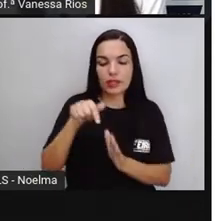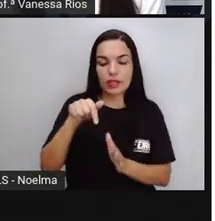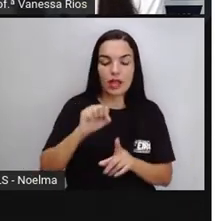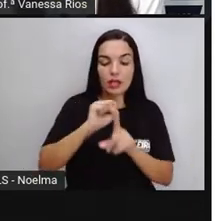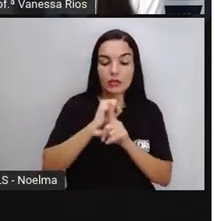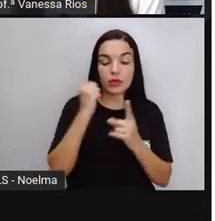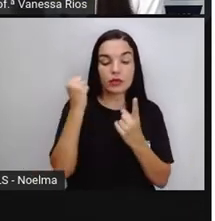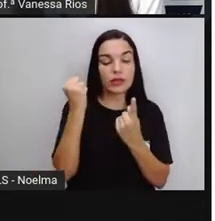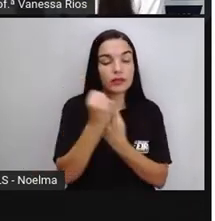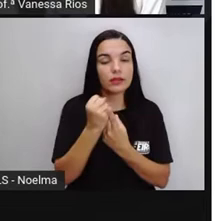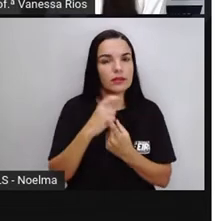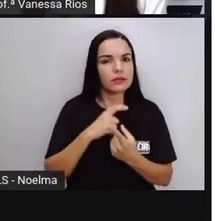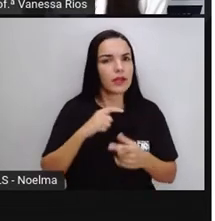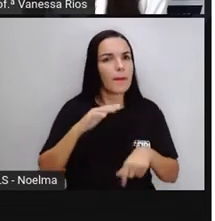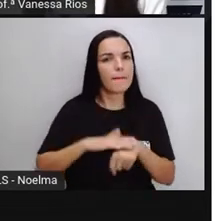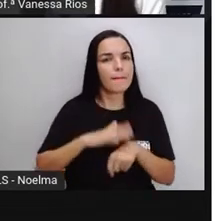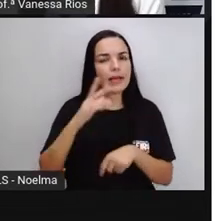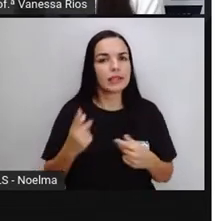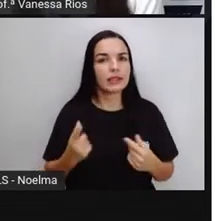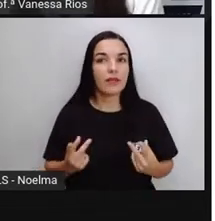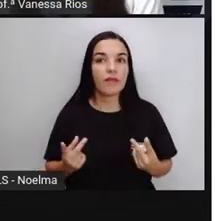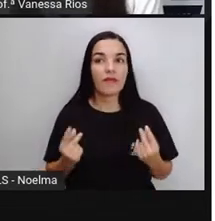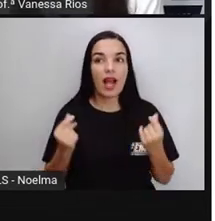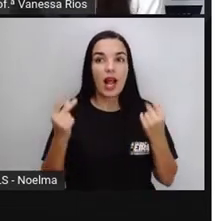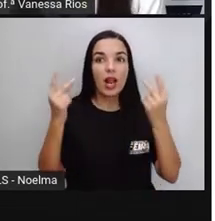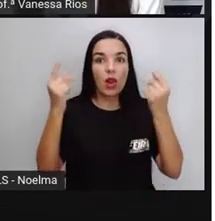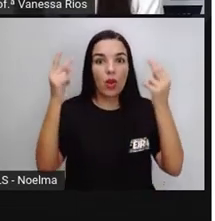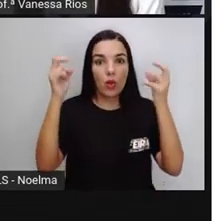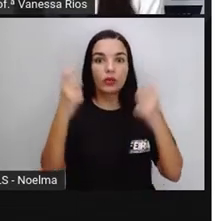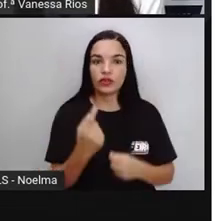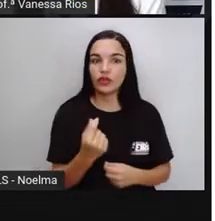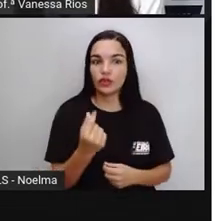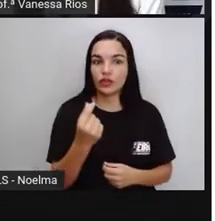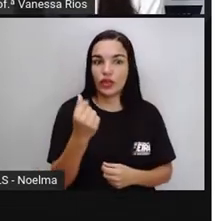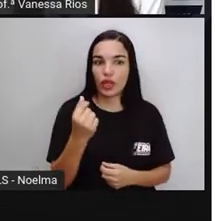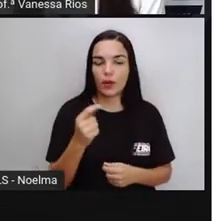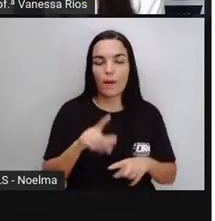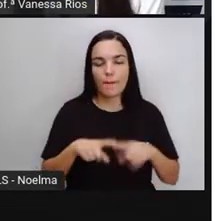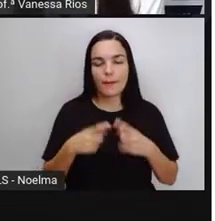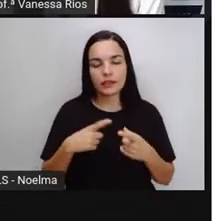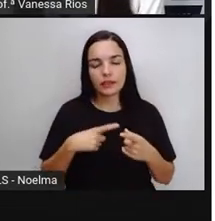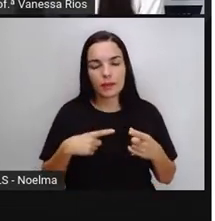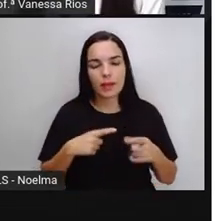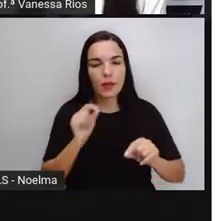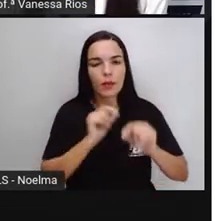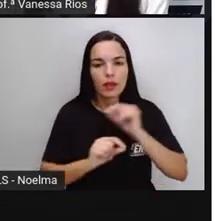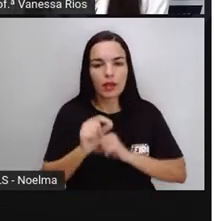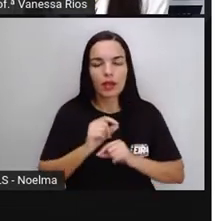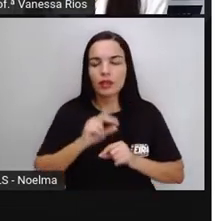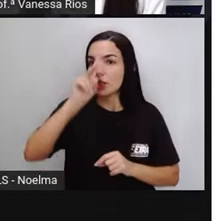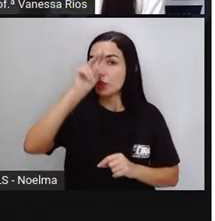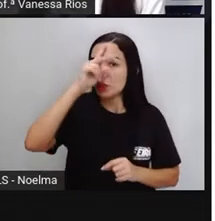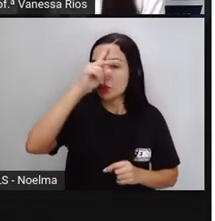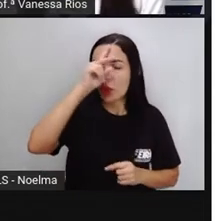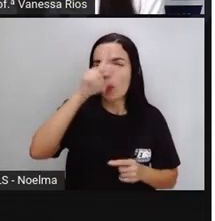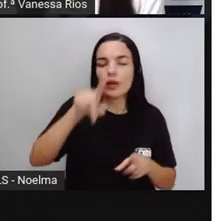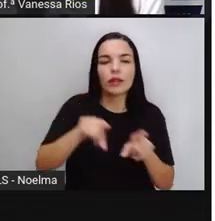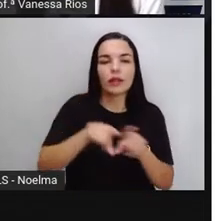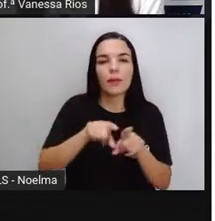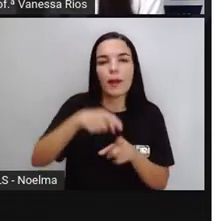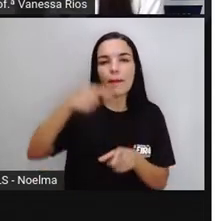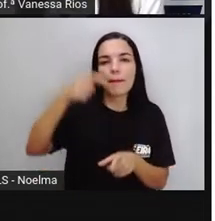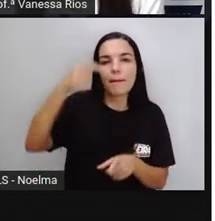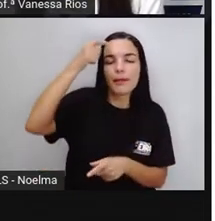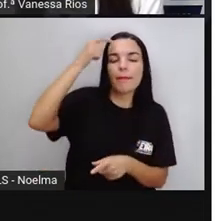muito mais do que valores financeiros ou valores econômicos, mas tratam da história, das memórias e também